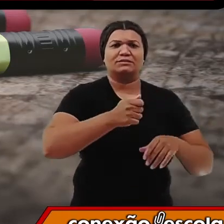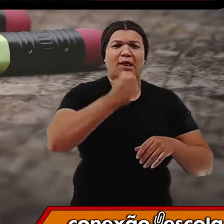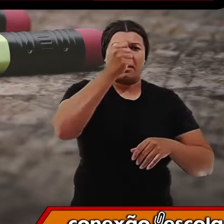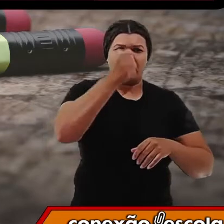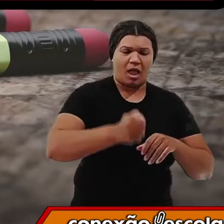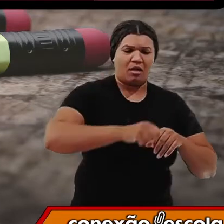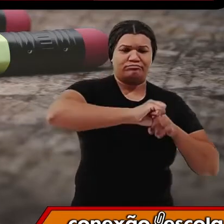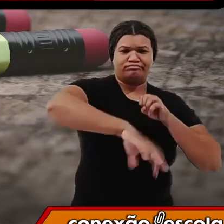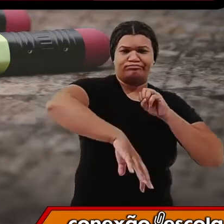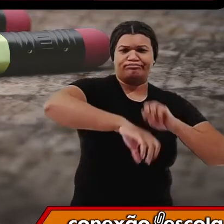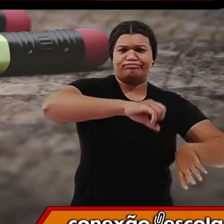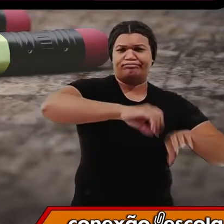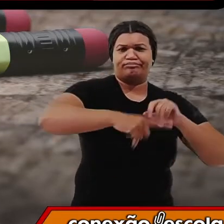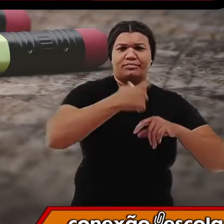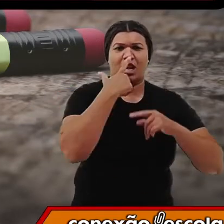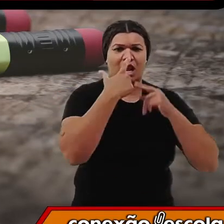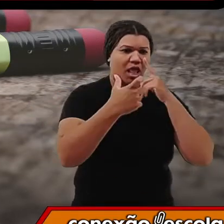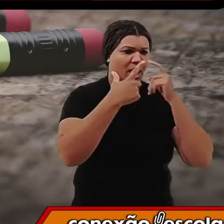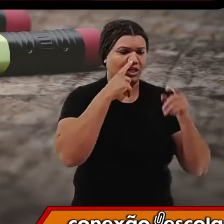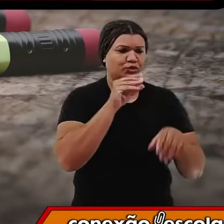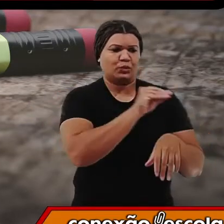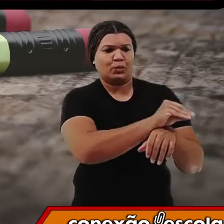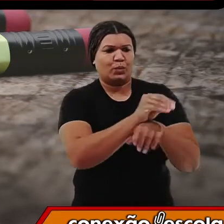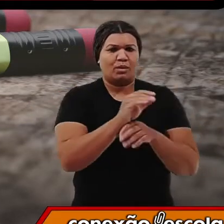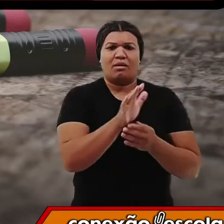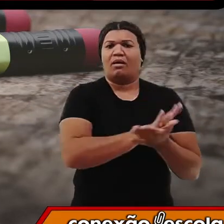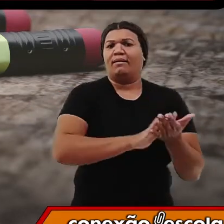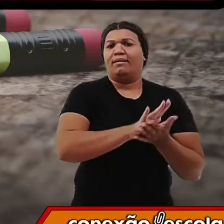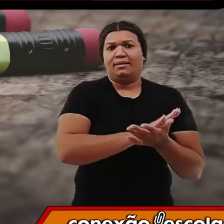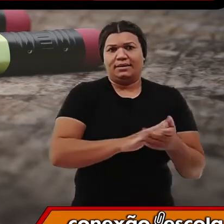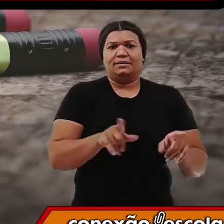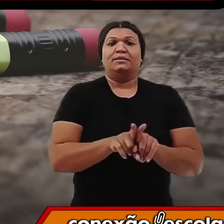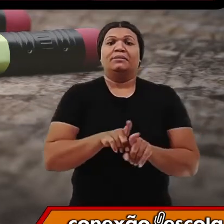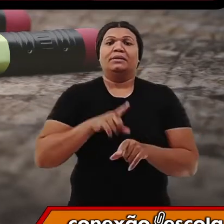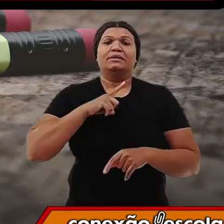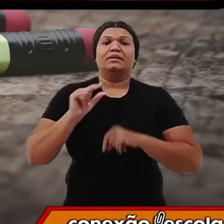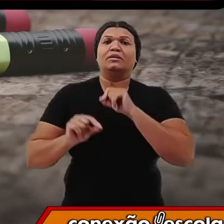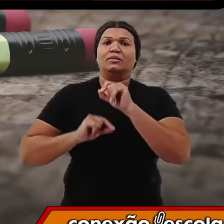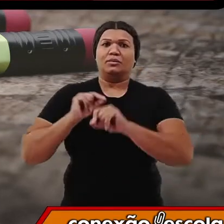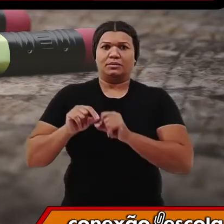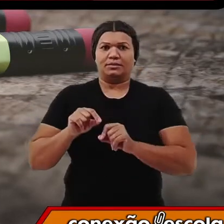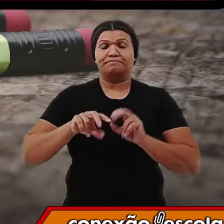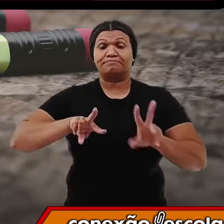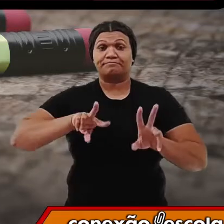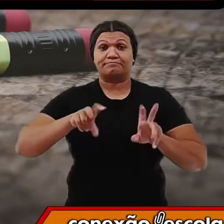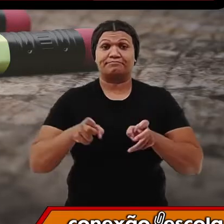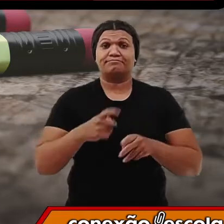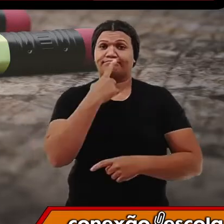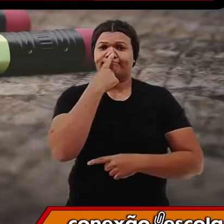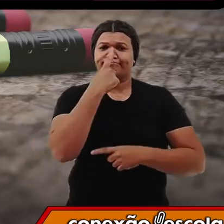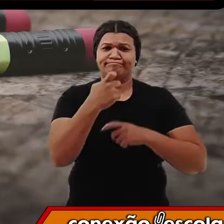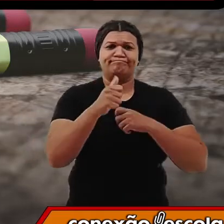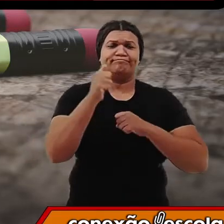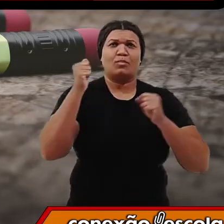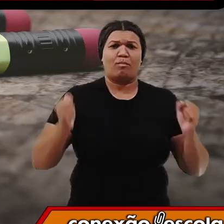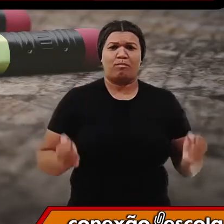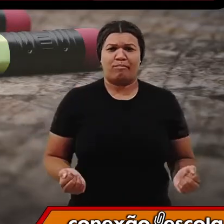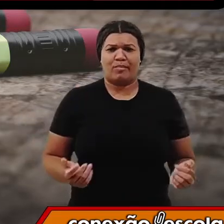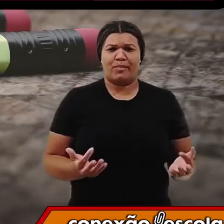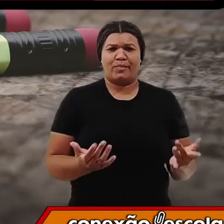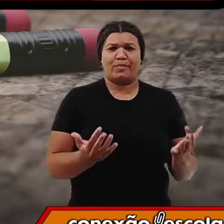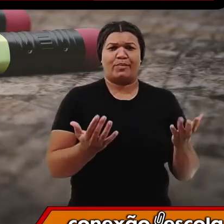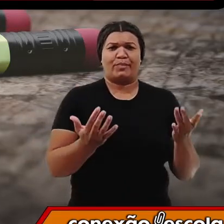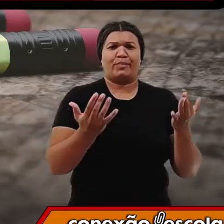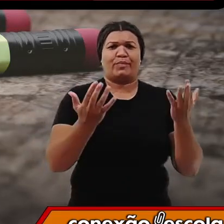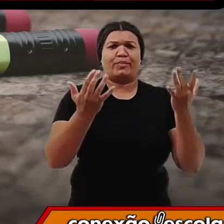sem tratamento. Para além disso, nós ainda podemos destacar a questão da poluição que é gerada